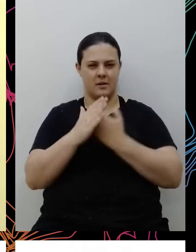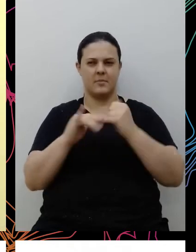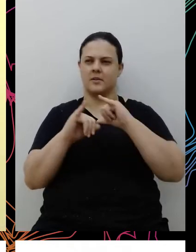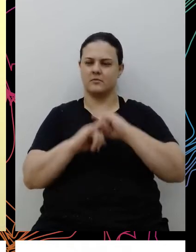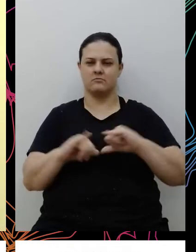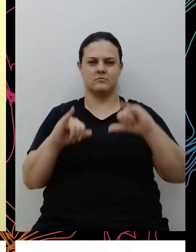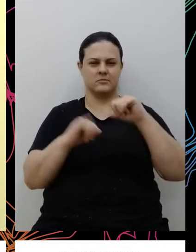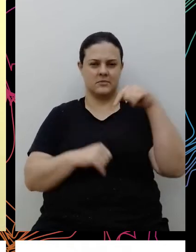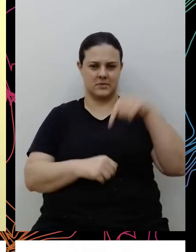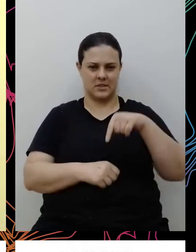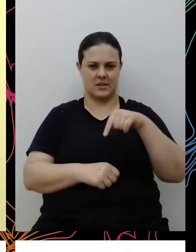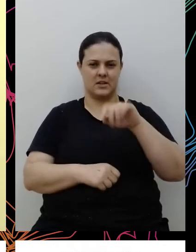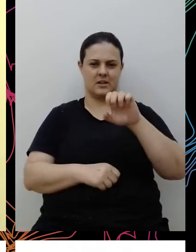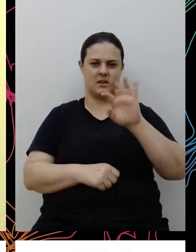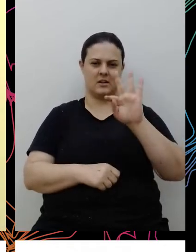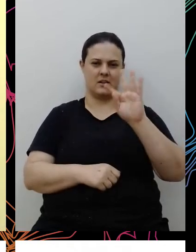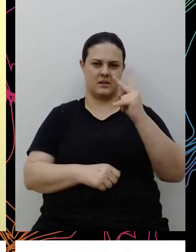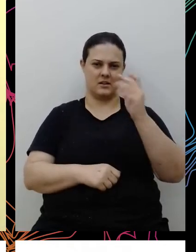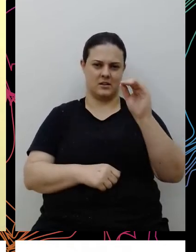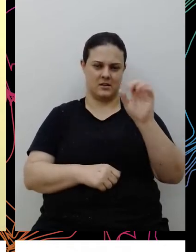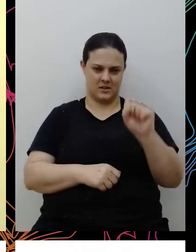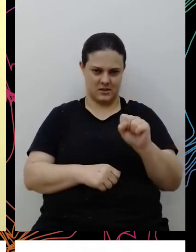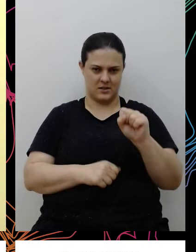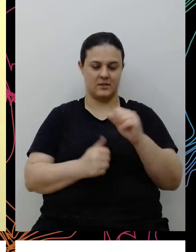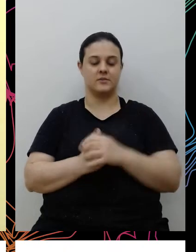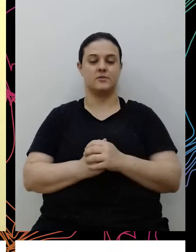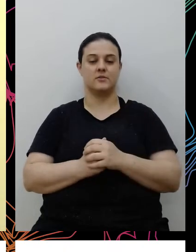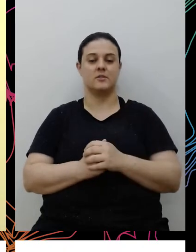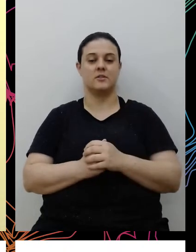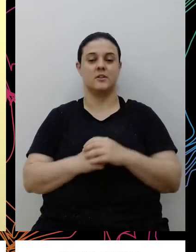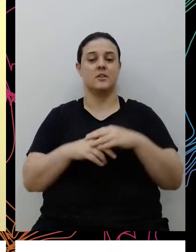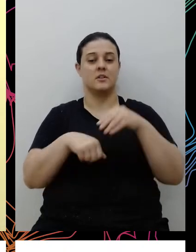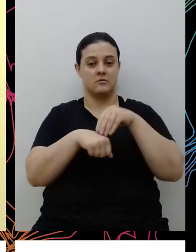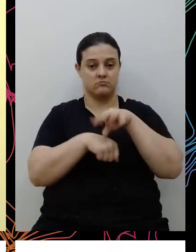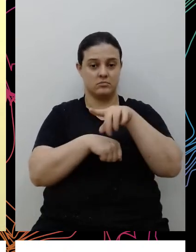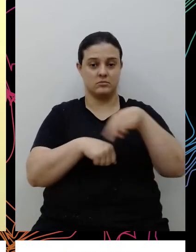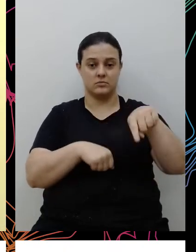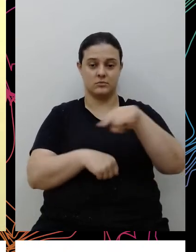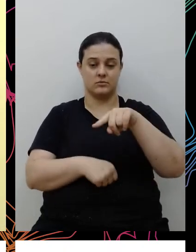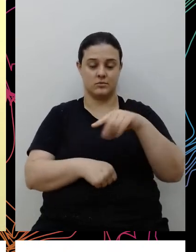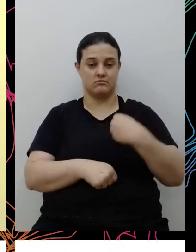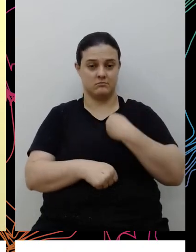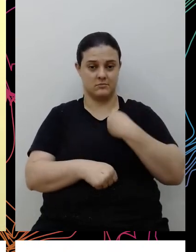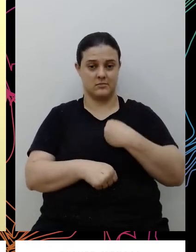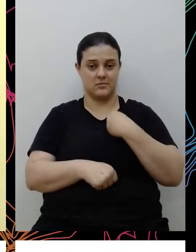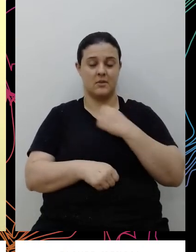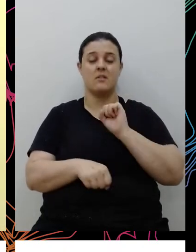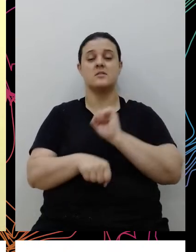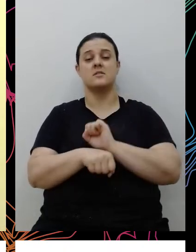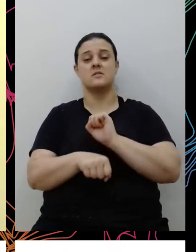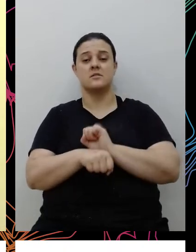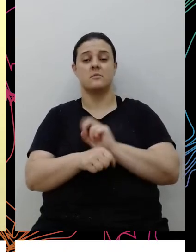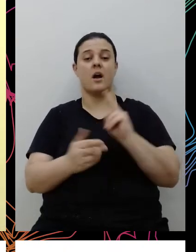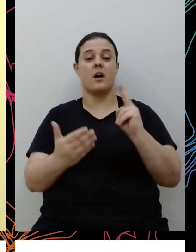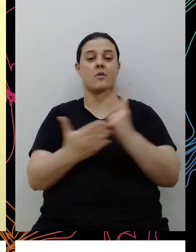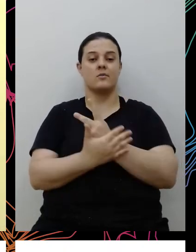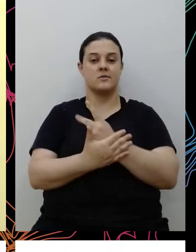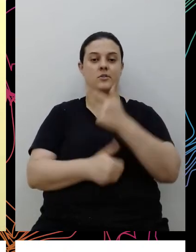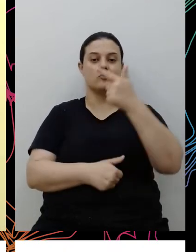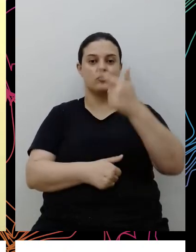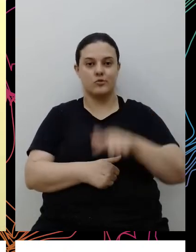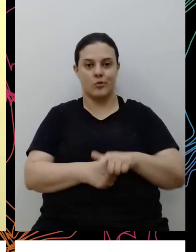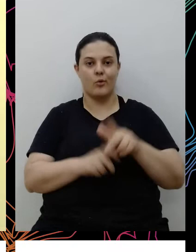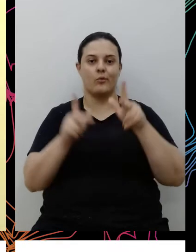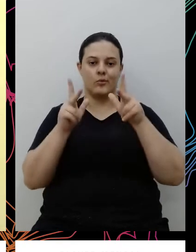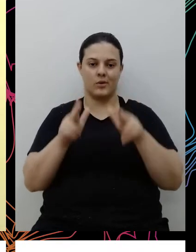duetos, associados, e deixo esse recado também para quem está aqui com a gente hoje, que não esperem, né, acontecer mais casos